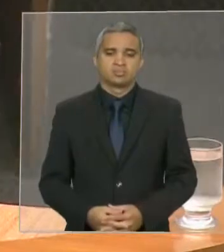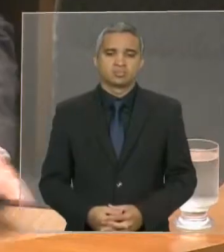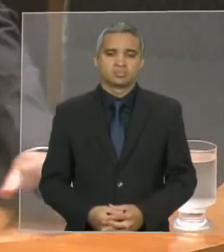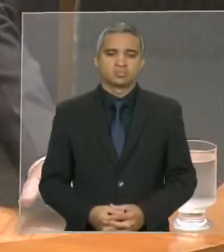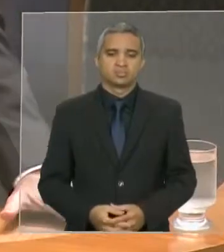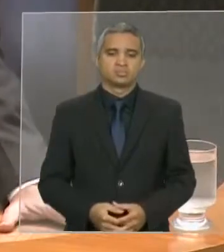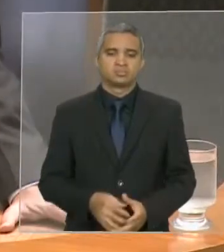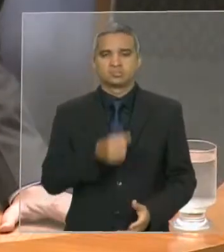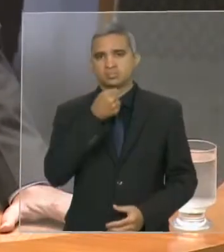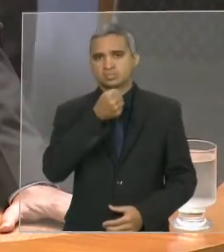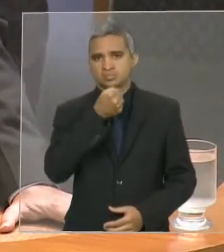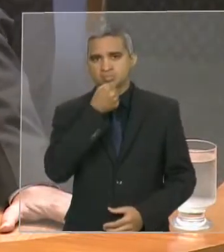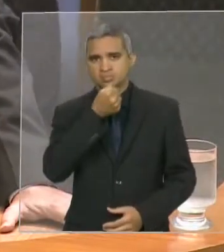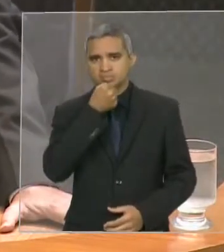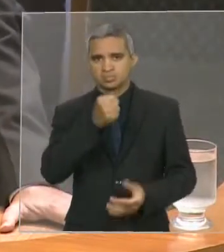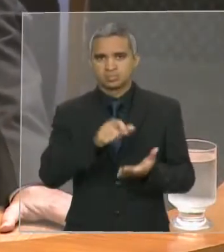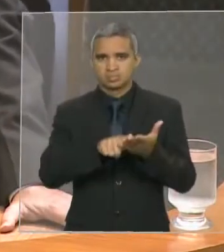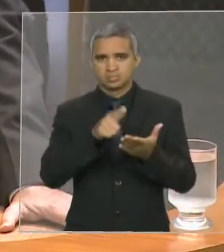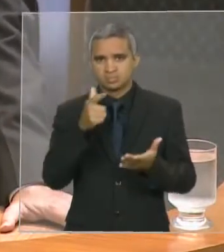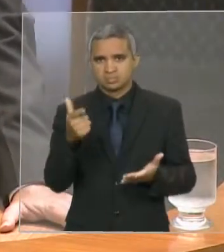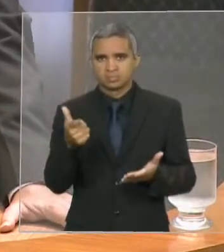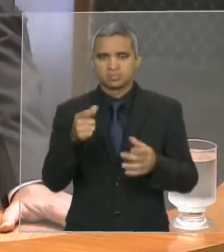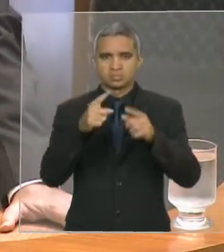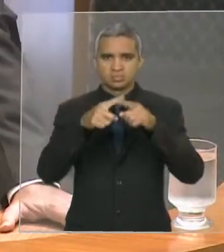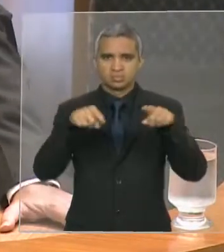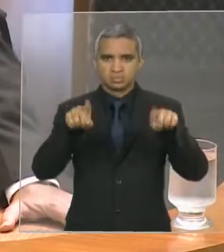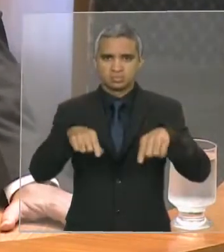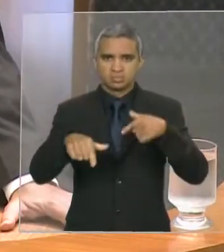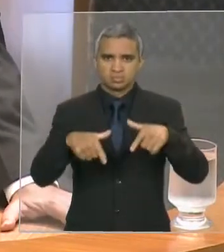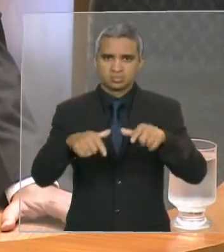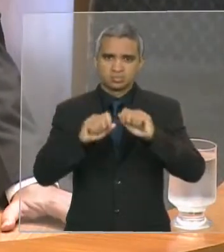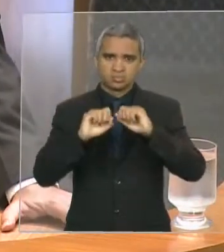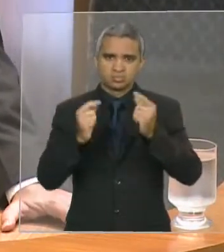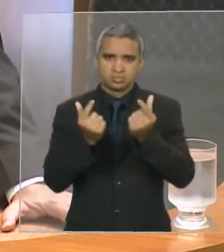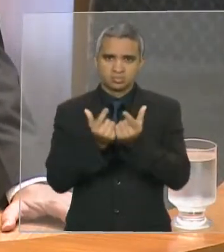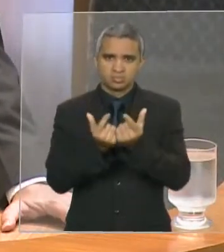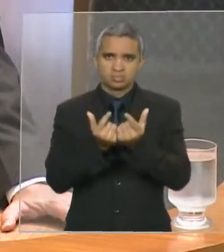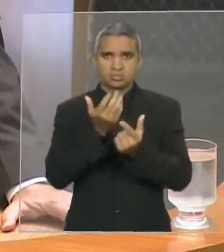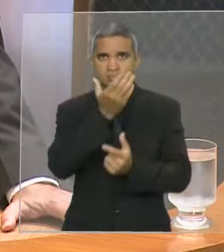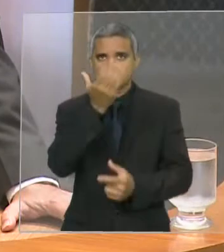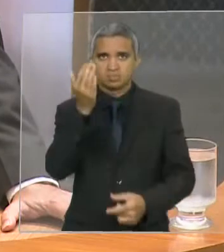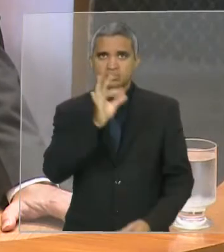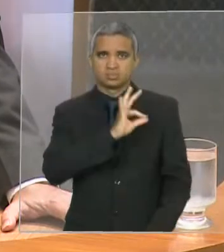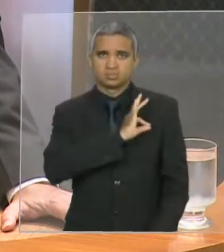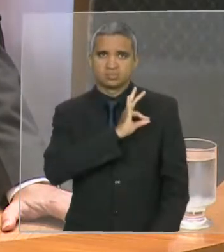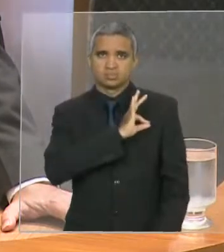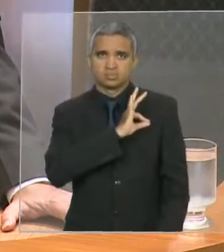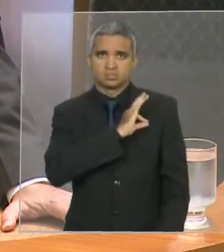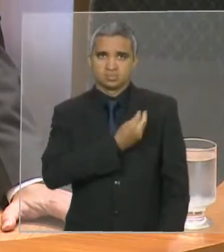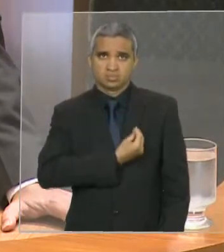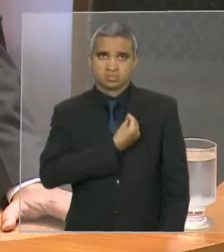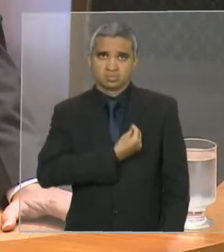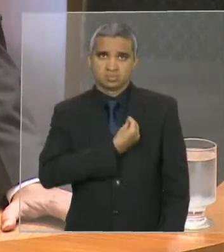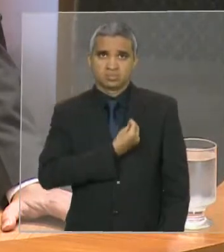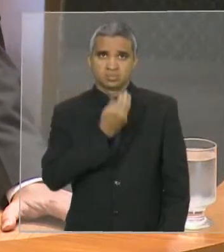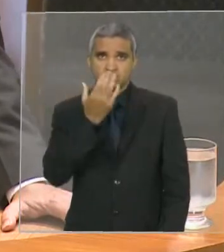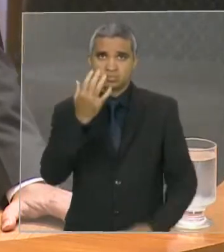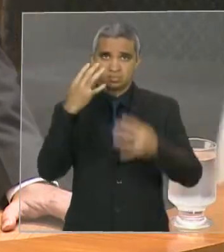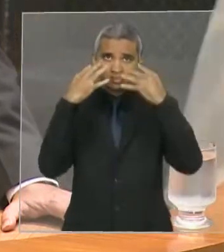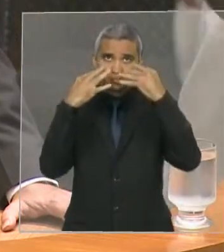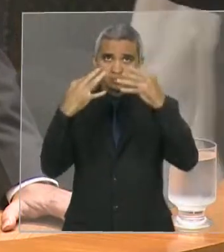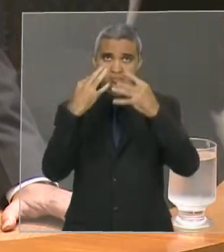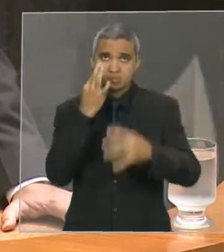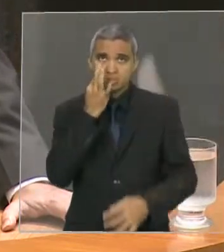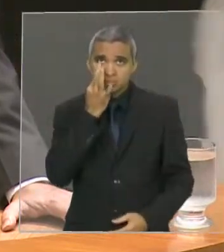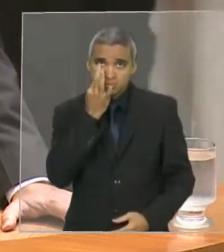jornalistas, funcionários da Assembleia, policiais que estão aqui presentes, acompanhando de perto